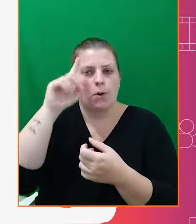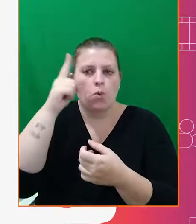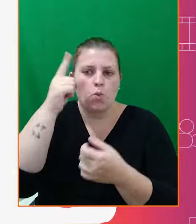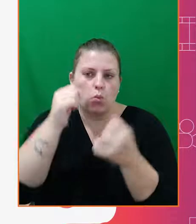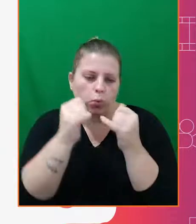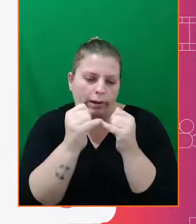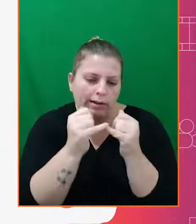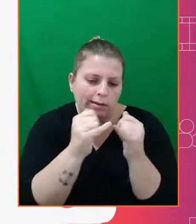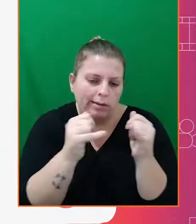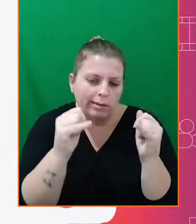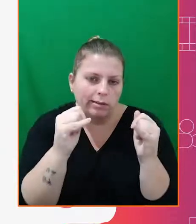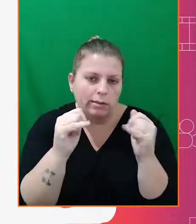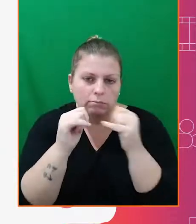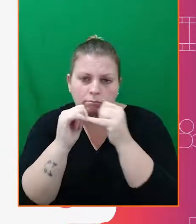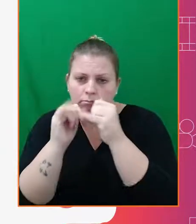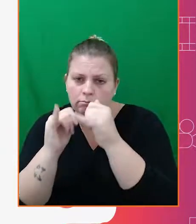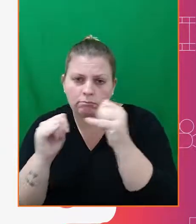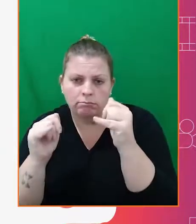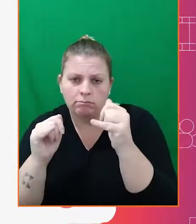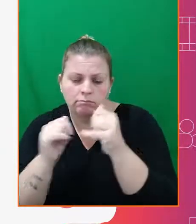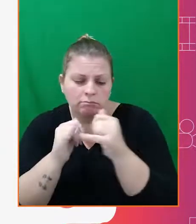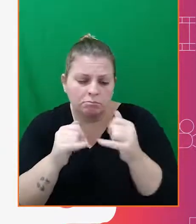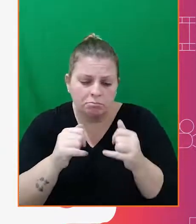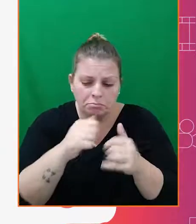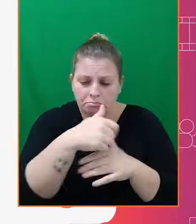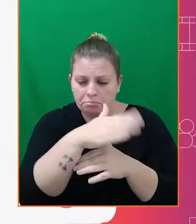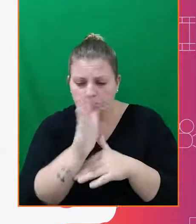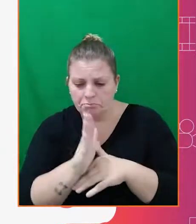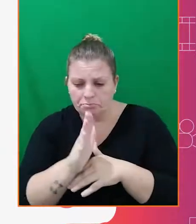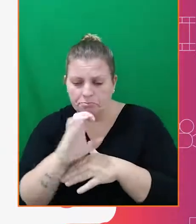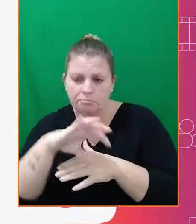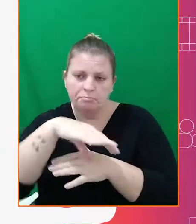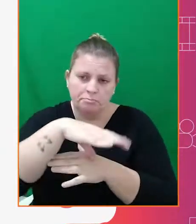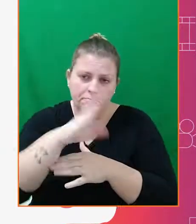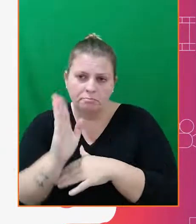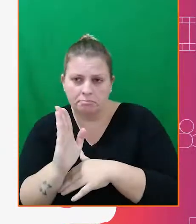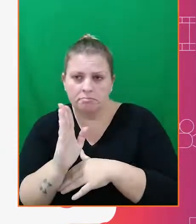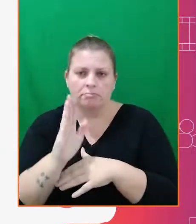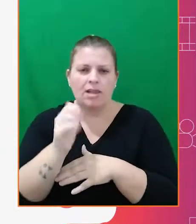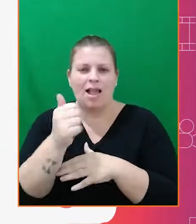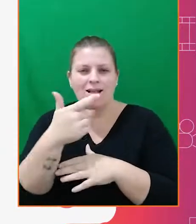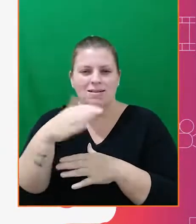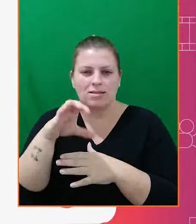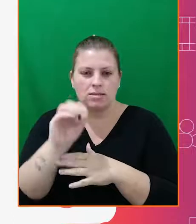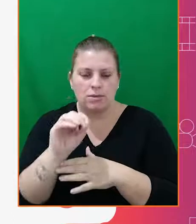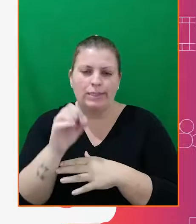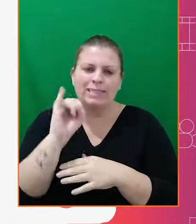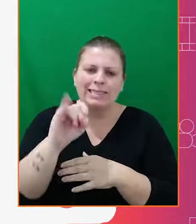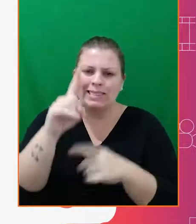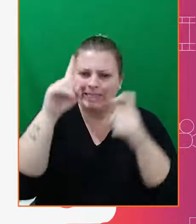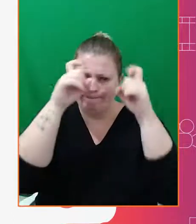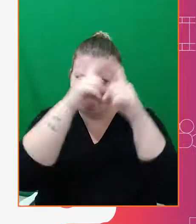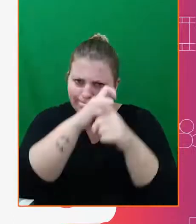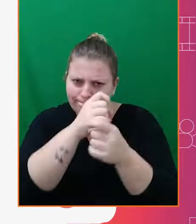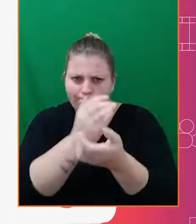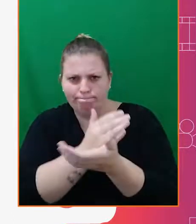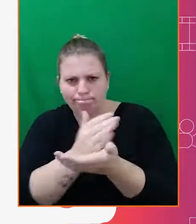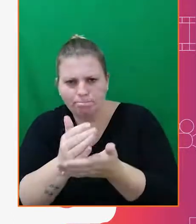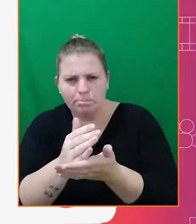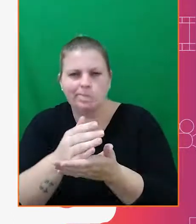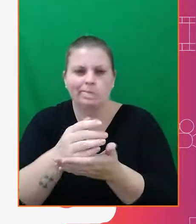desde a primeira vez para fazer a sua linha de ação. Se você tiver dificuldade no início,